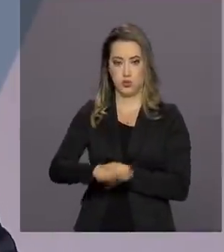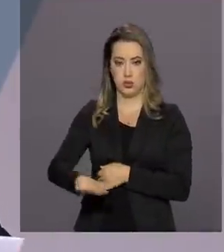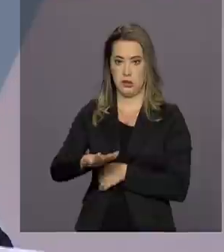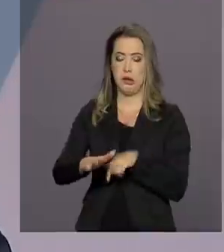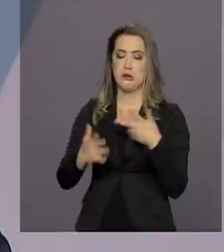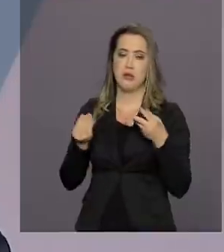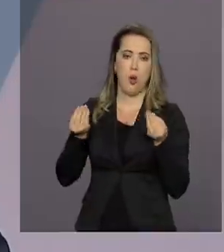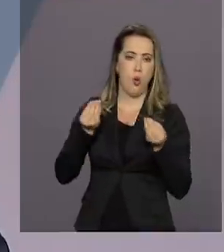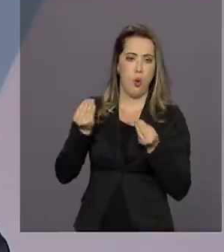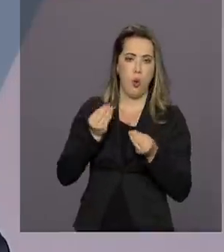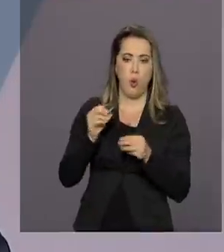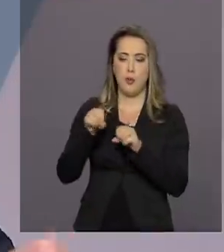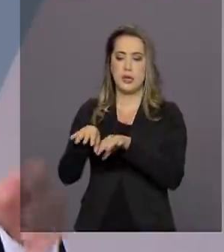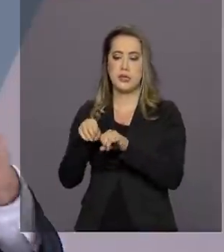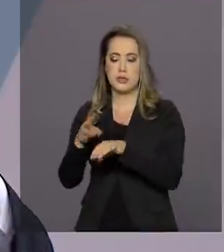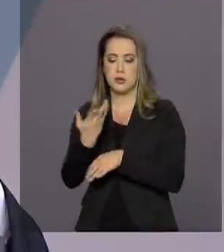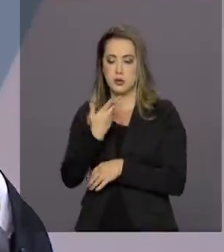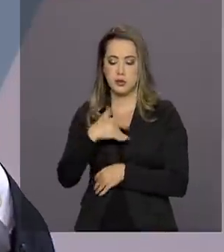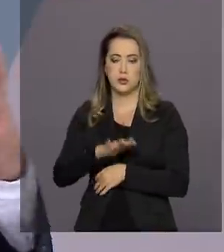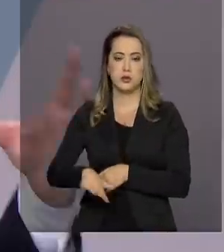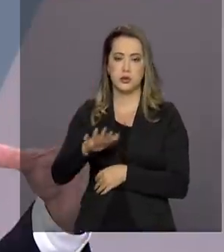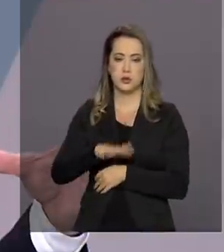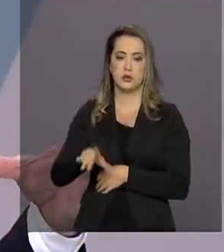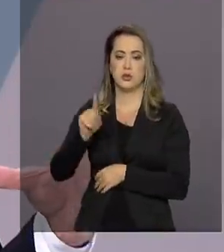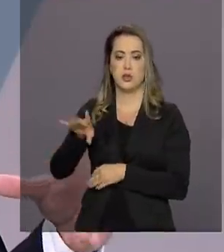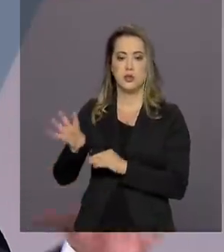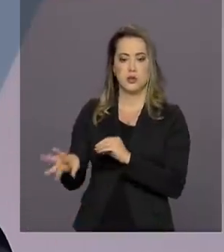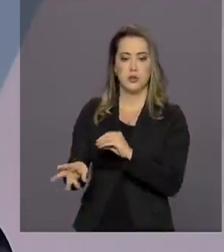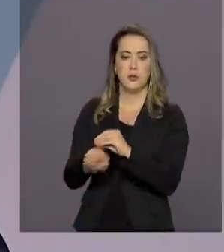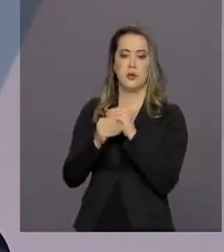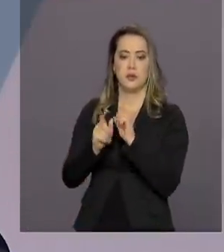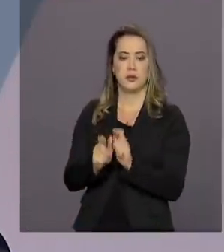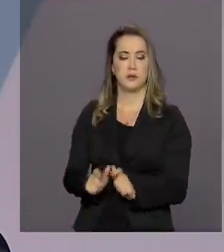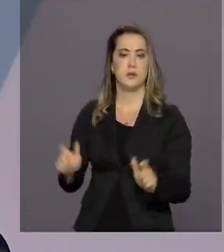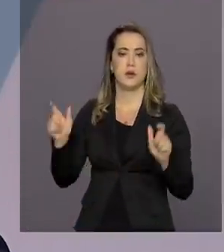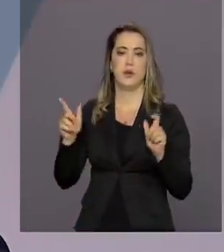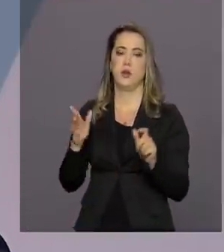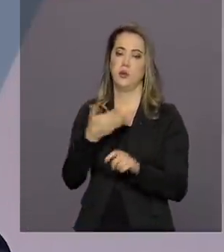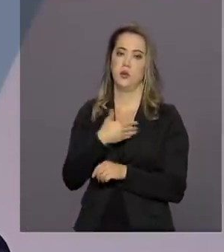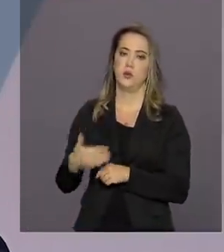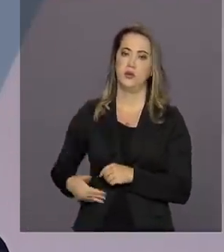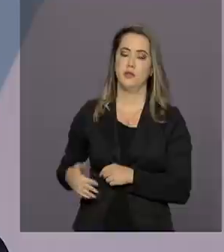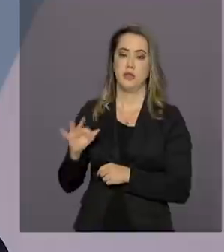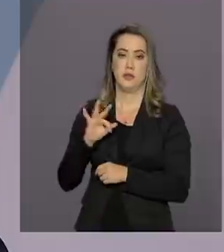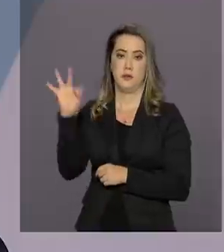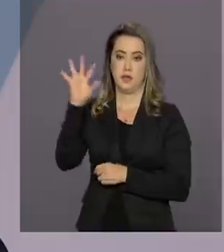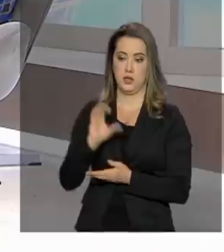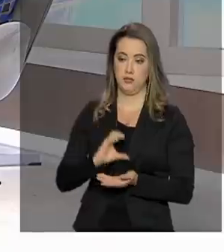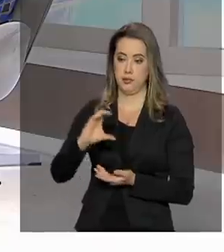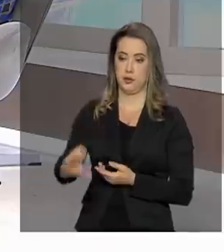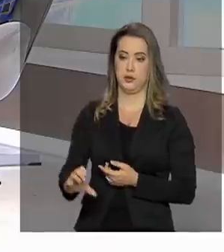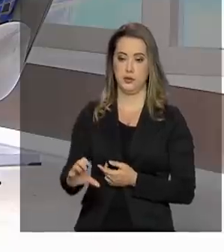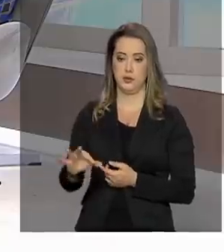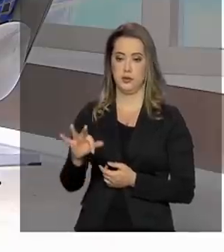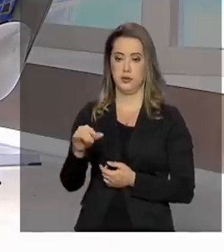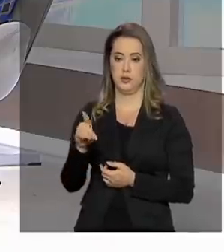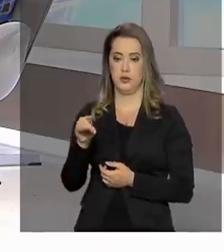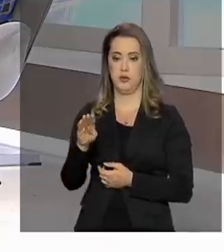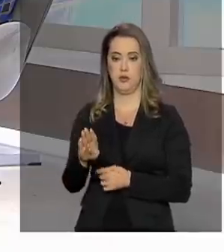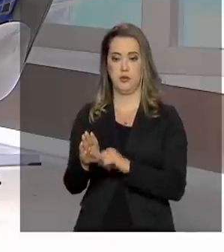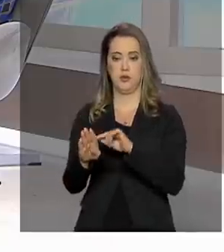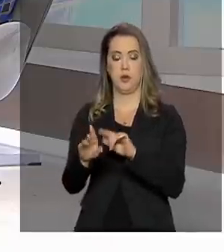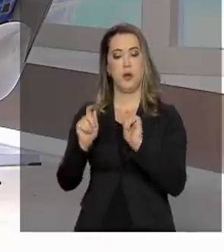Os investimentos em educação infantil que essa complementação maior da união em relação ao fundo, ao Fundeb,